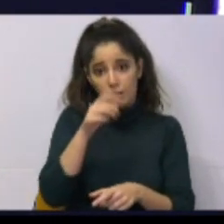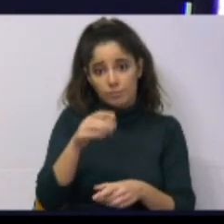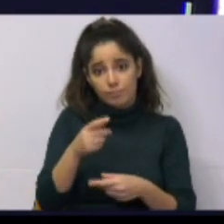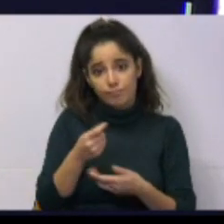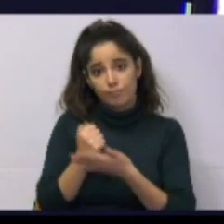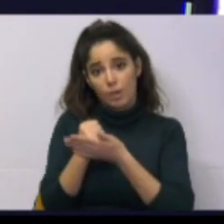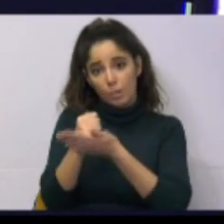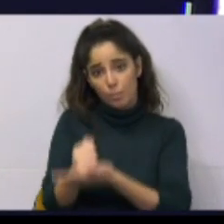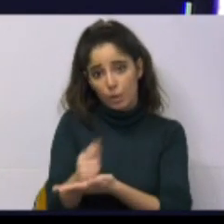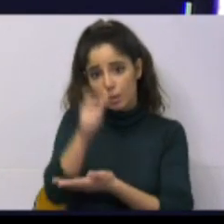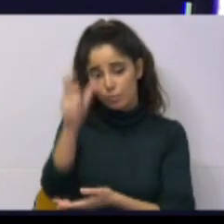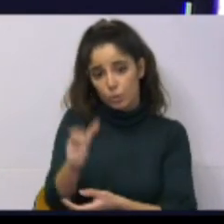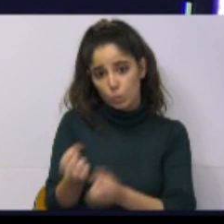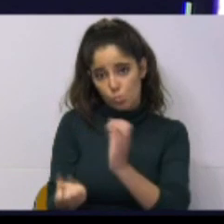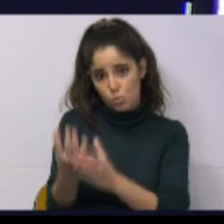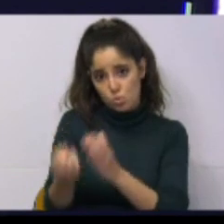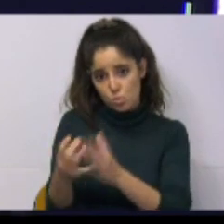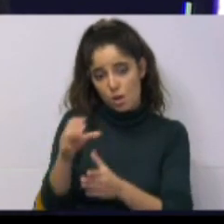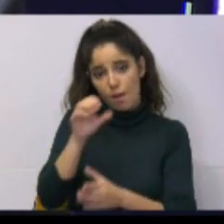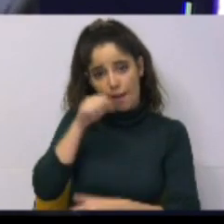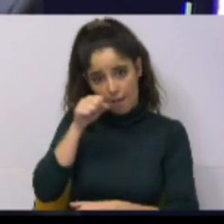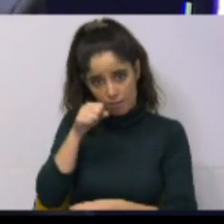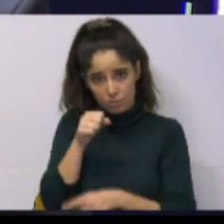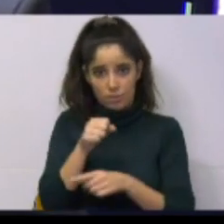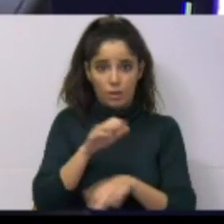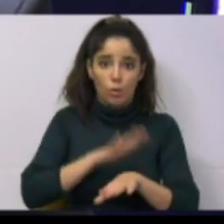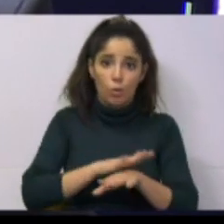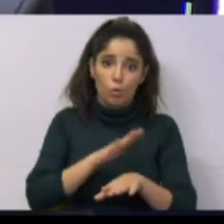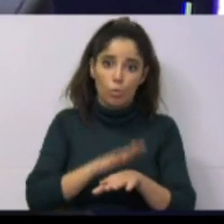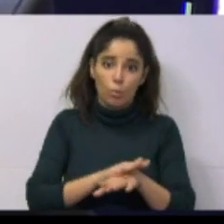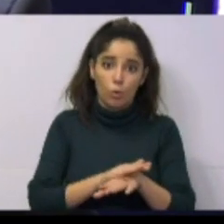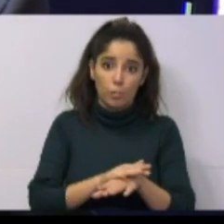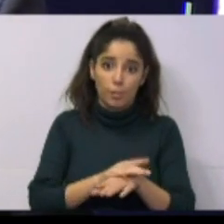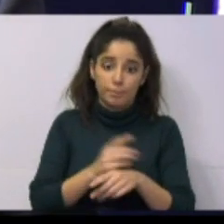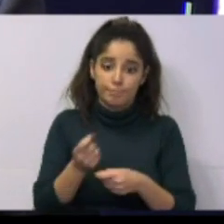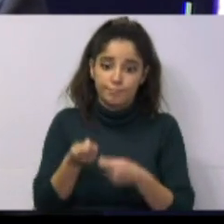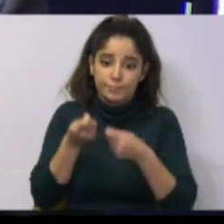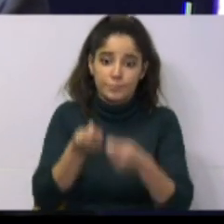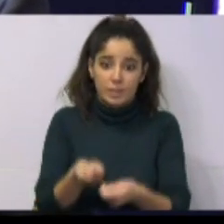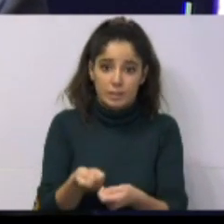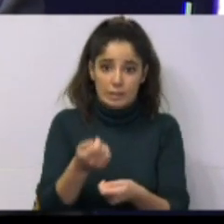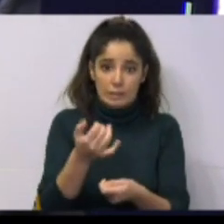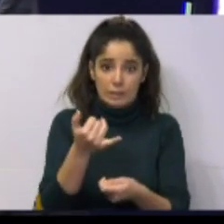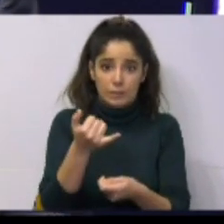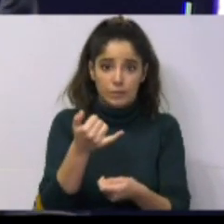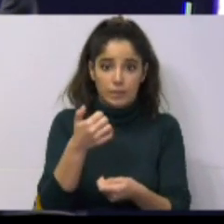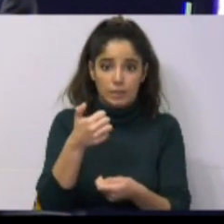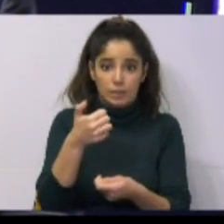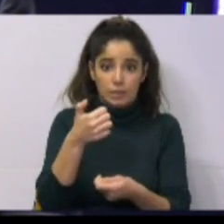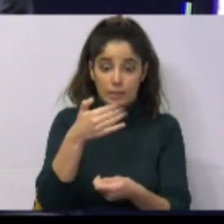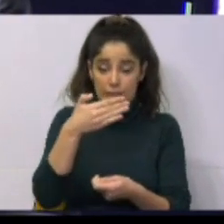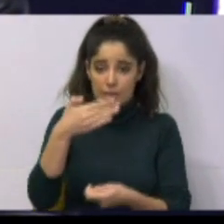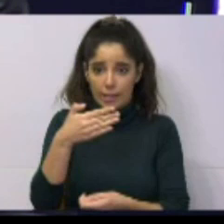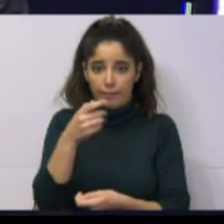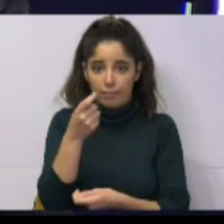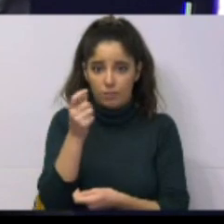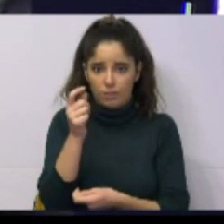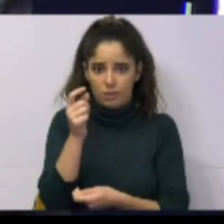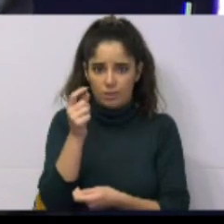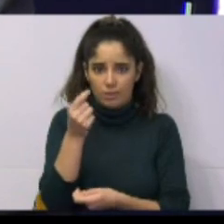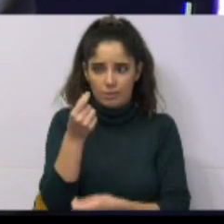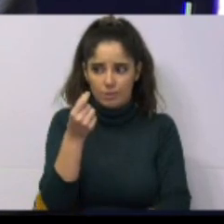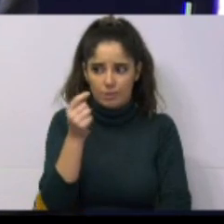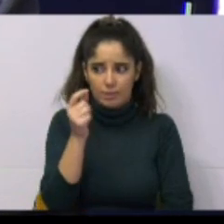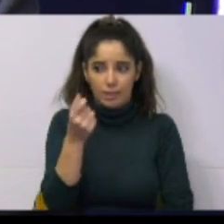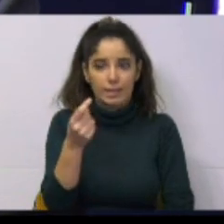É porque do dinheiro que vendem o seu produto a 27 centos ao quilo, tem sido assim nos